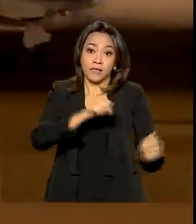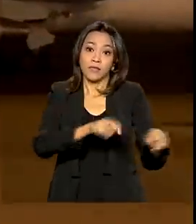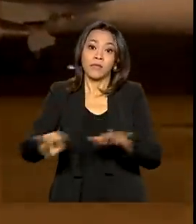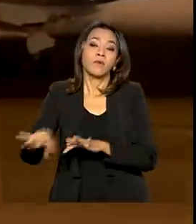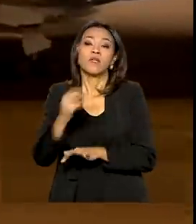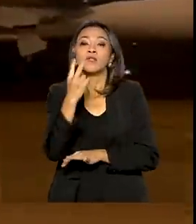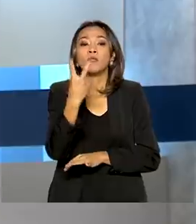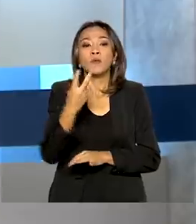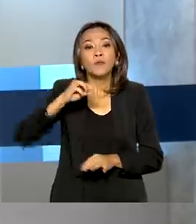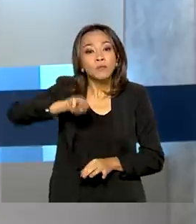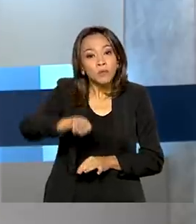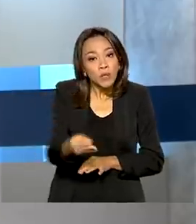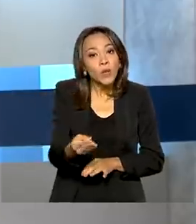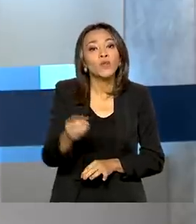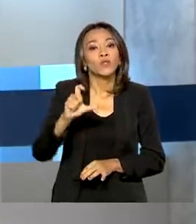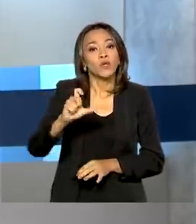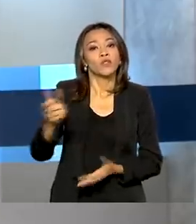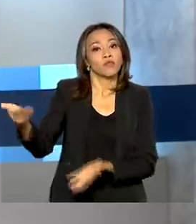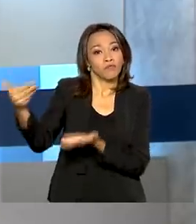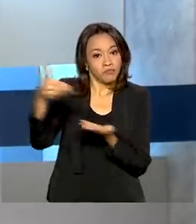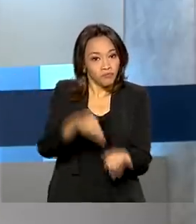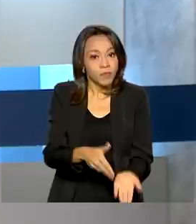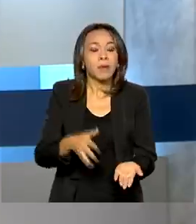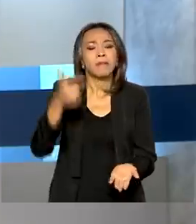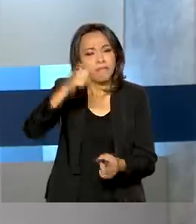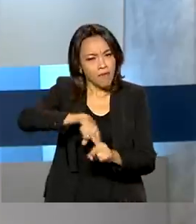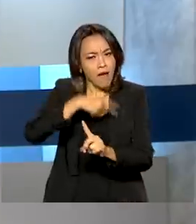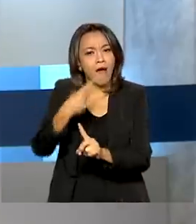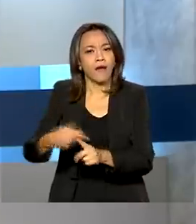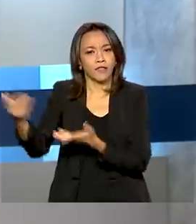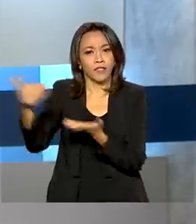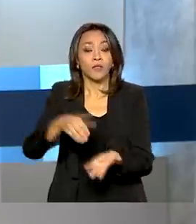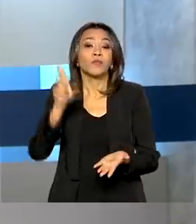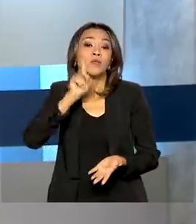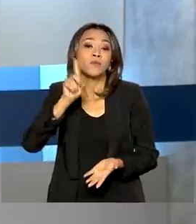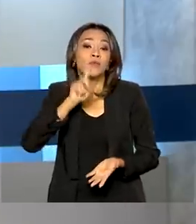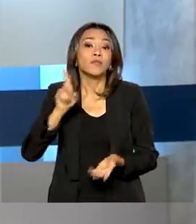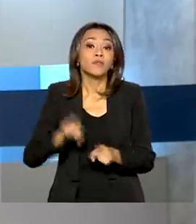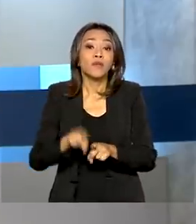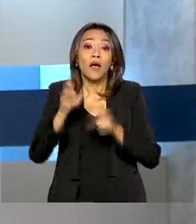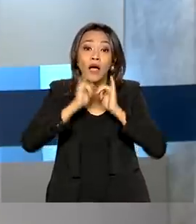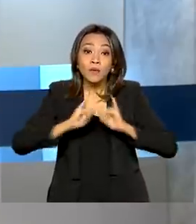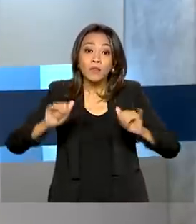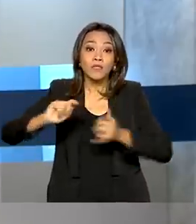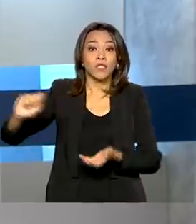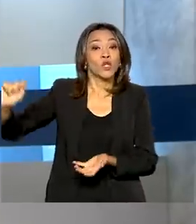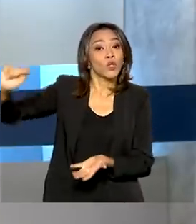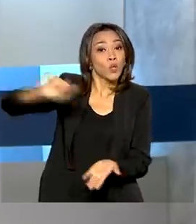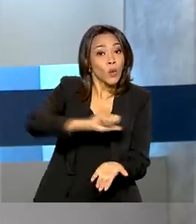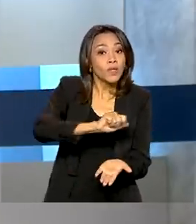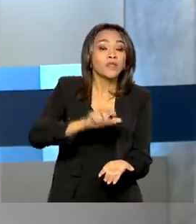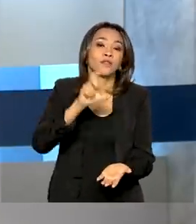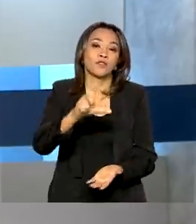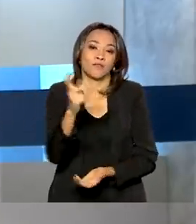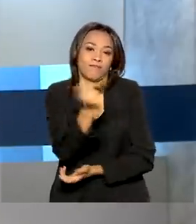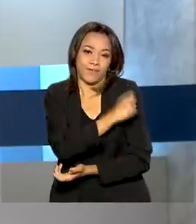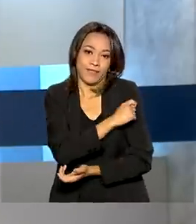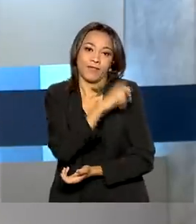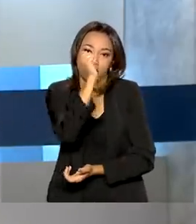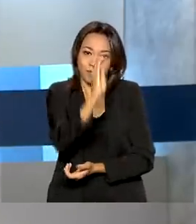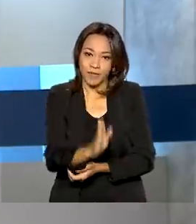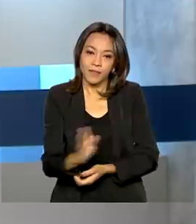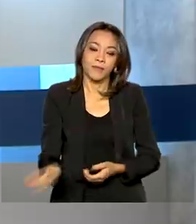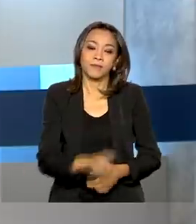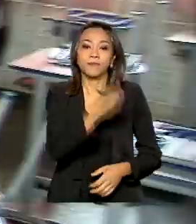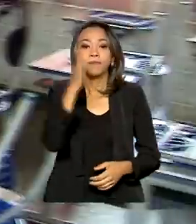doses do imunizante. E mais vacinas devem chegar. Os Estados Unidos anunciam a doação de doses ao Brasil. E você vai